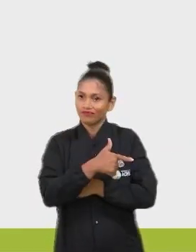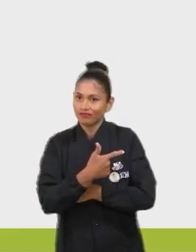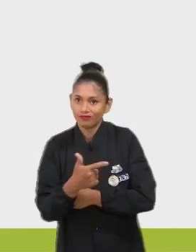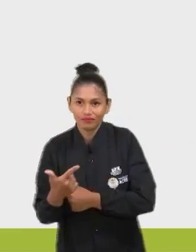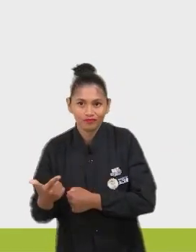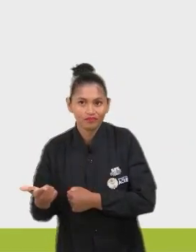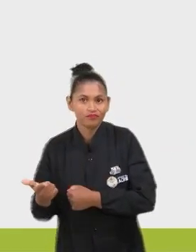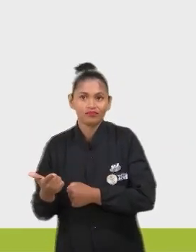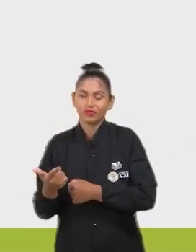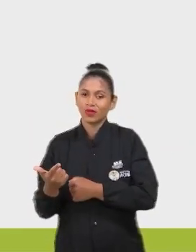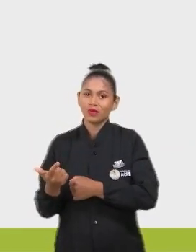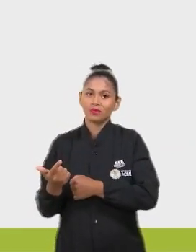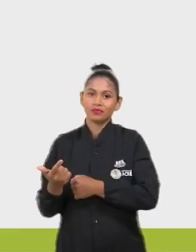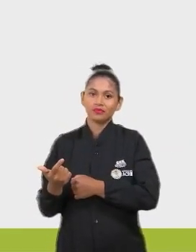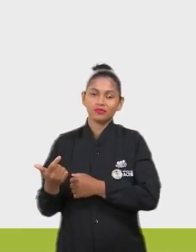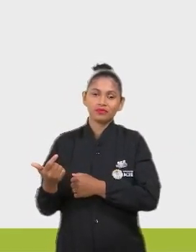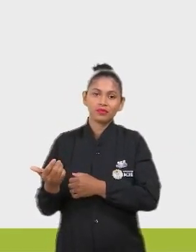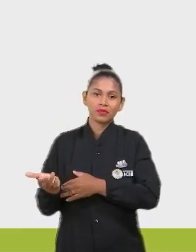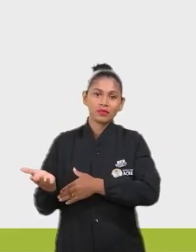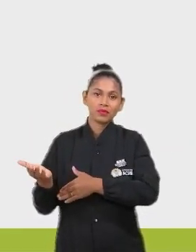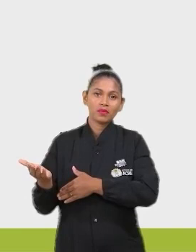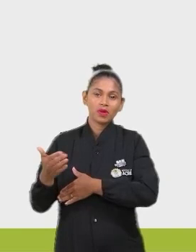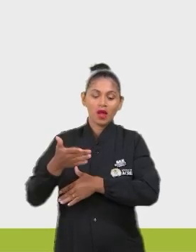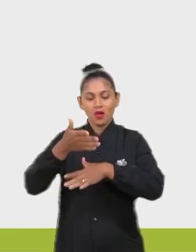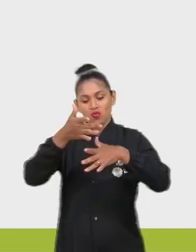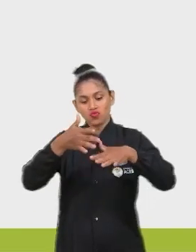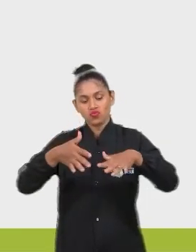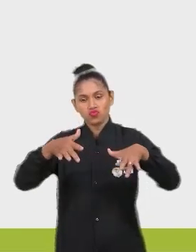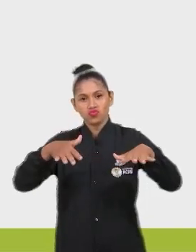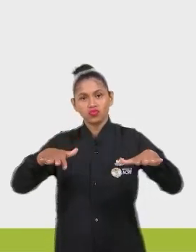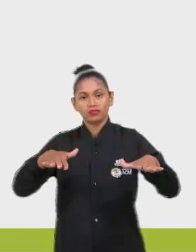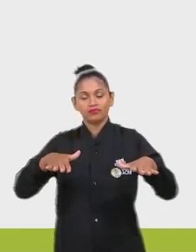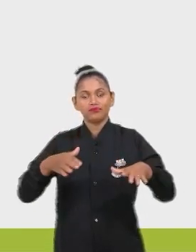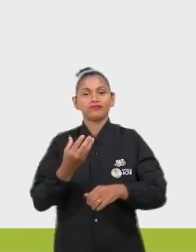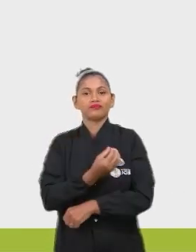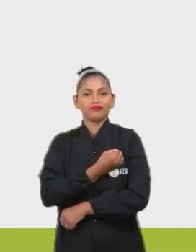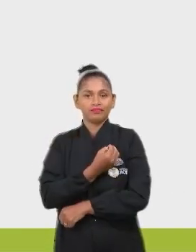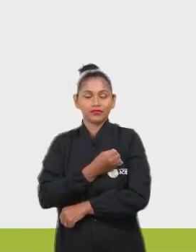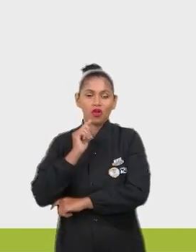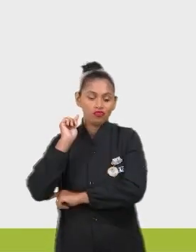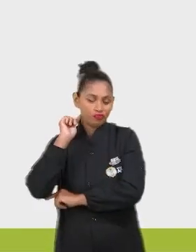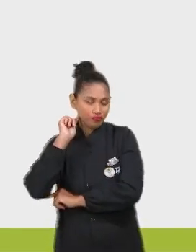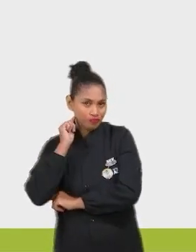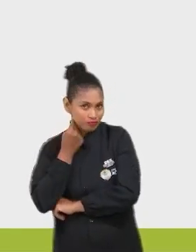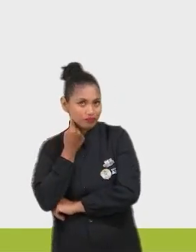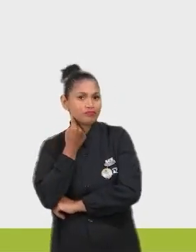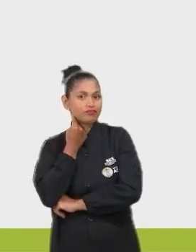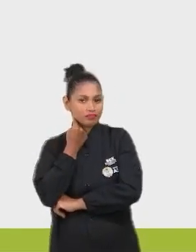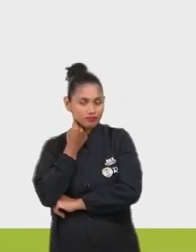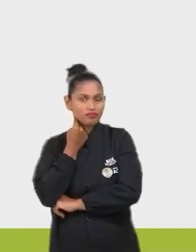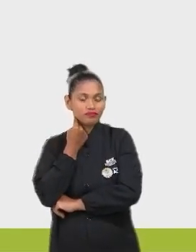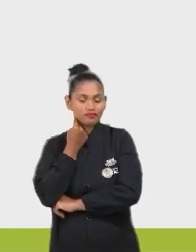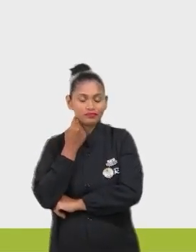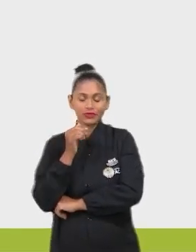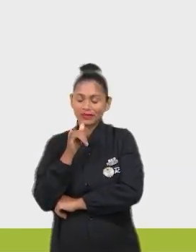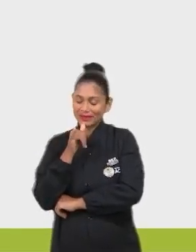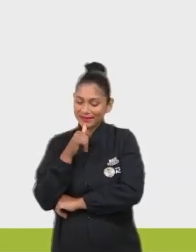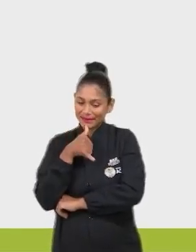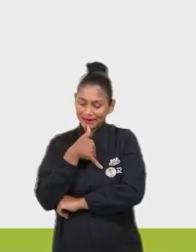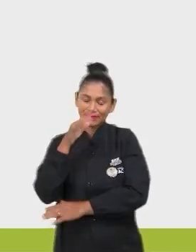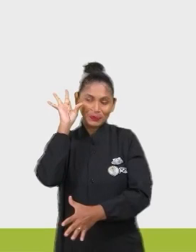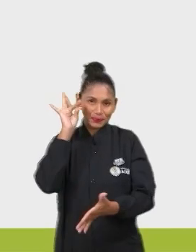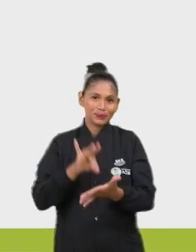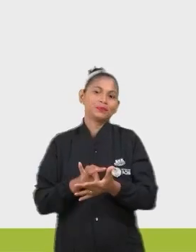nem esse rio que ele estava pescando. E ele está vivendo num lixão. Isso é uma realidade. Uma triste realidade.